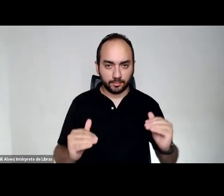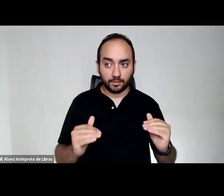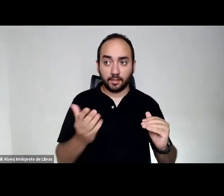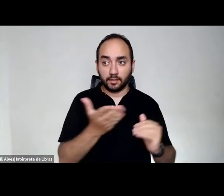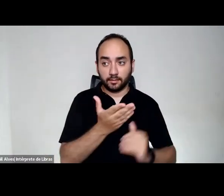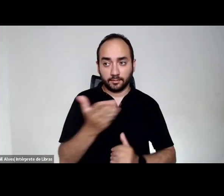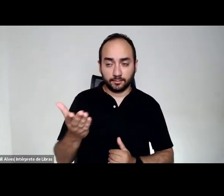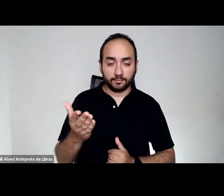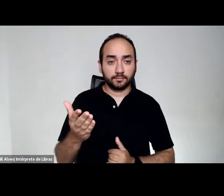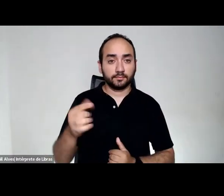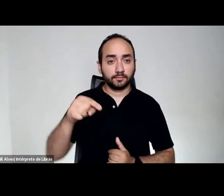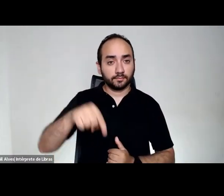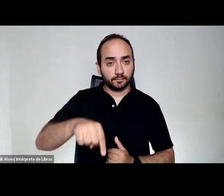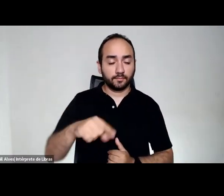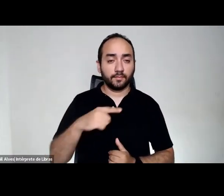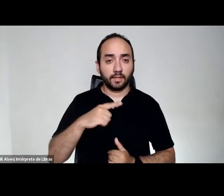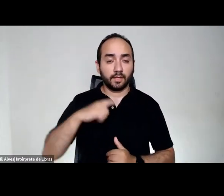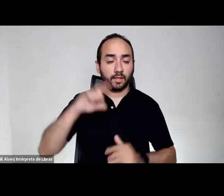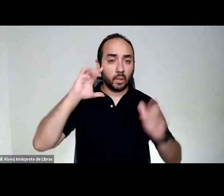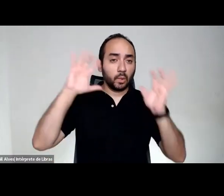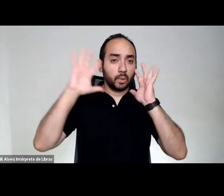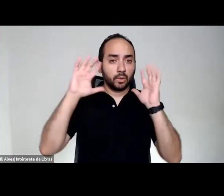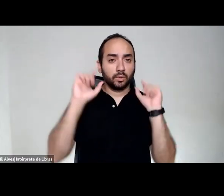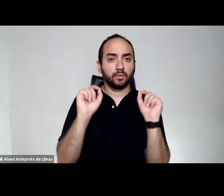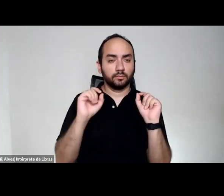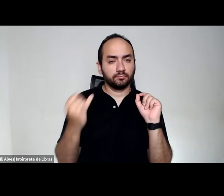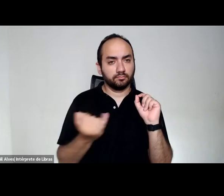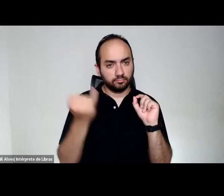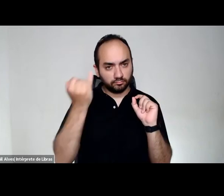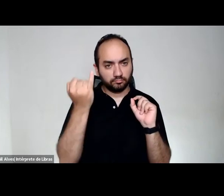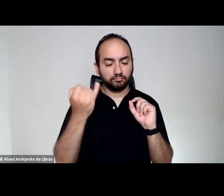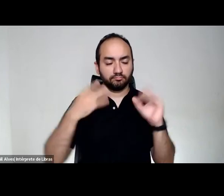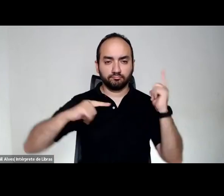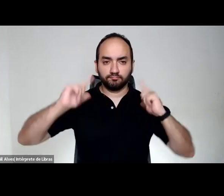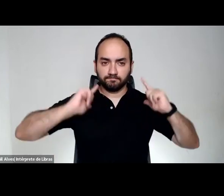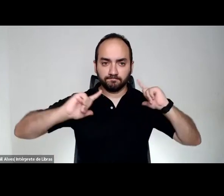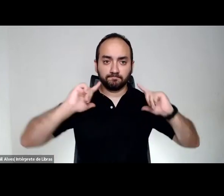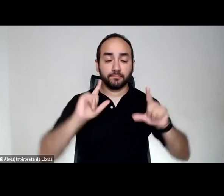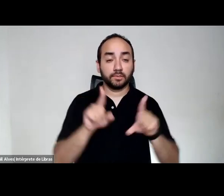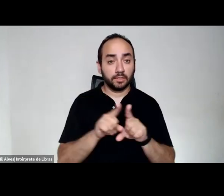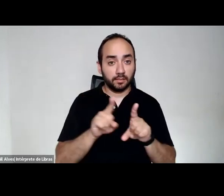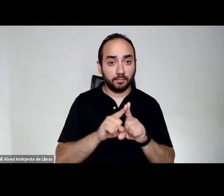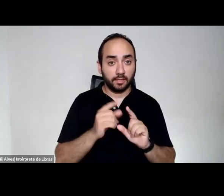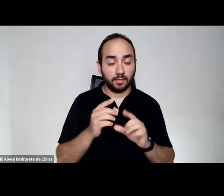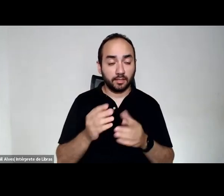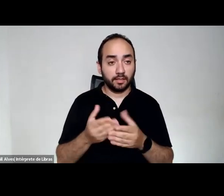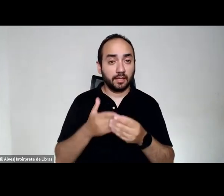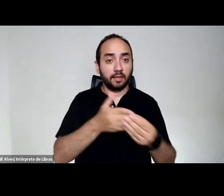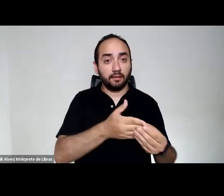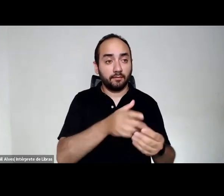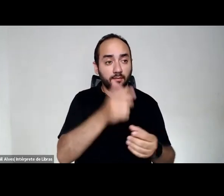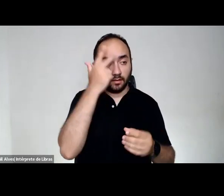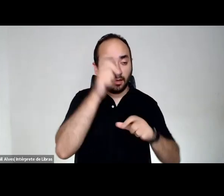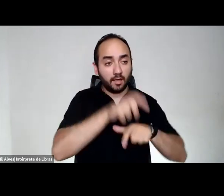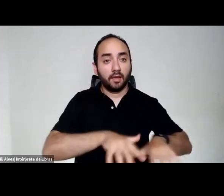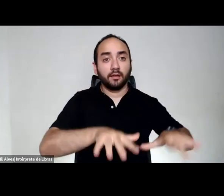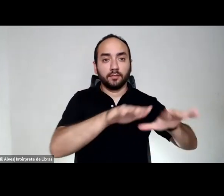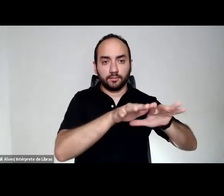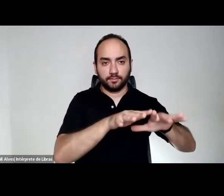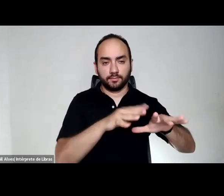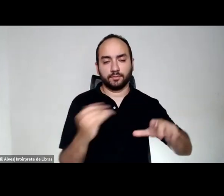eles não só tenham essa reflexão sobre a importância do lazer, mas levem essa reflexão também à nossa clientela. Isso é